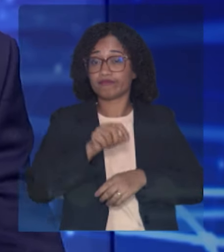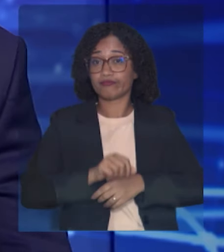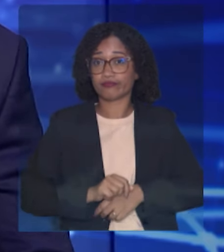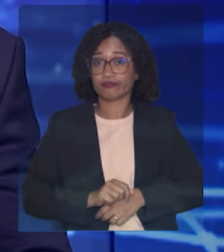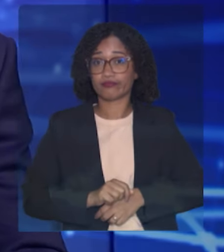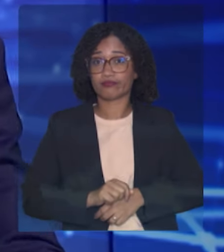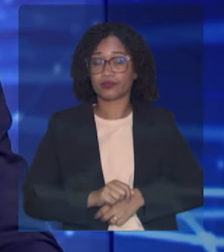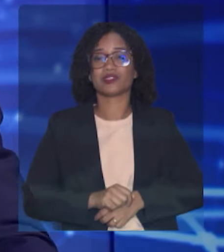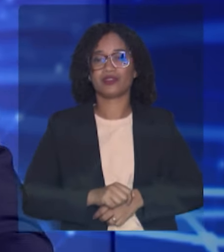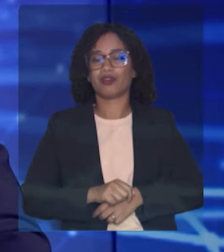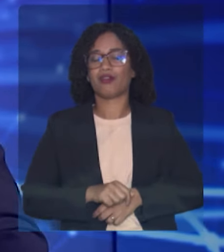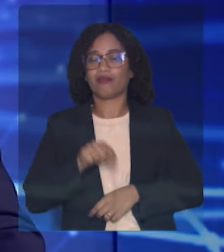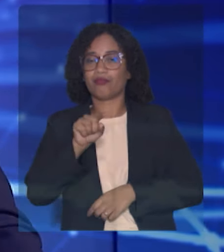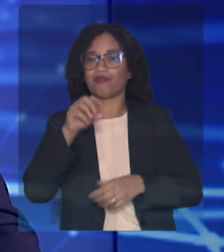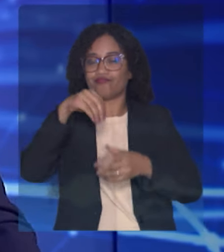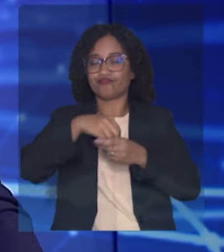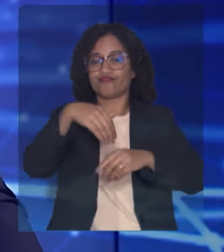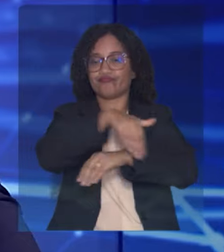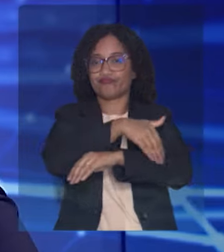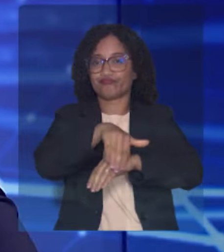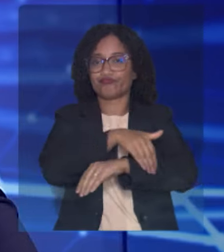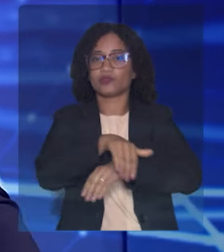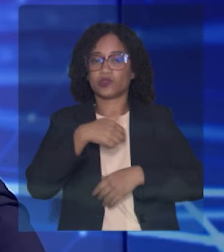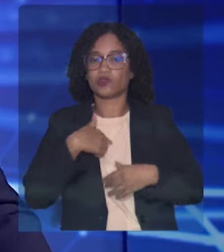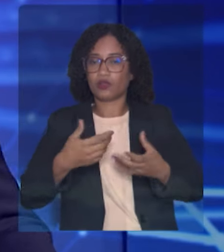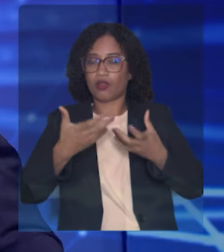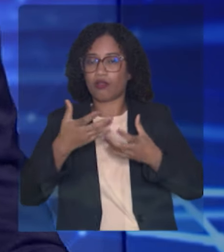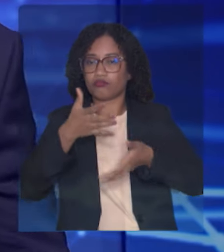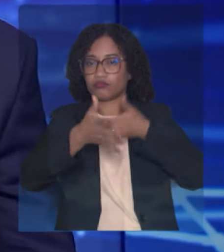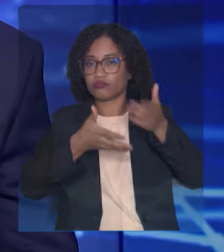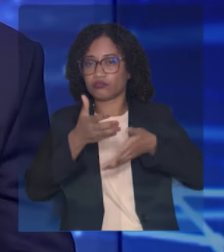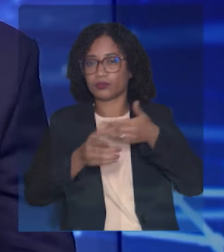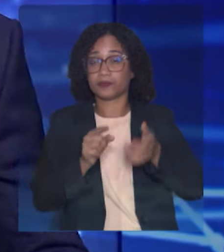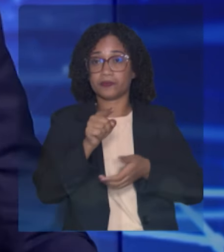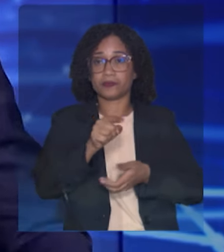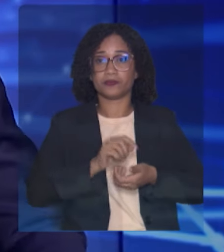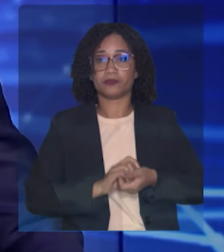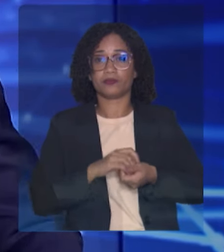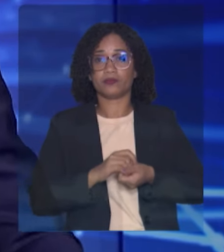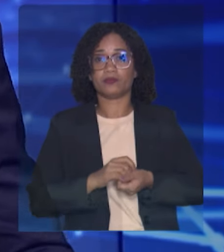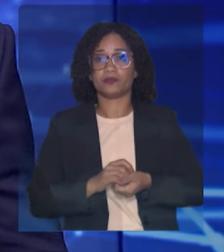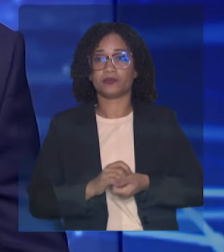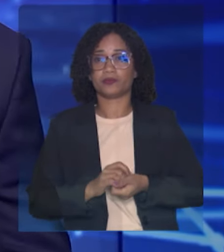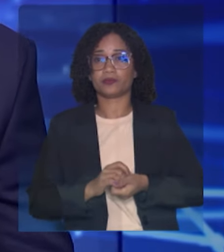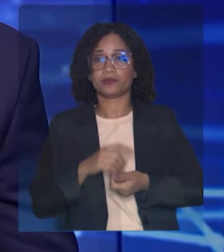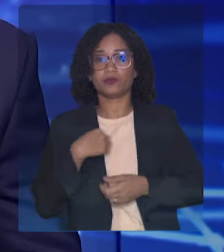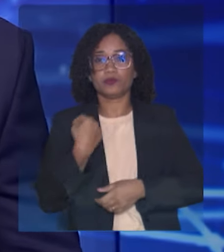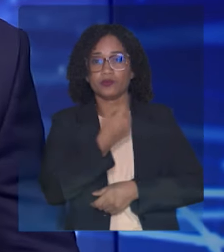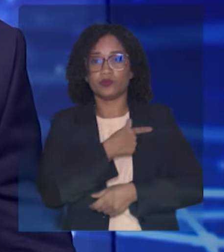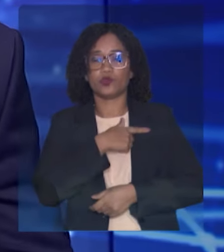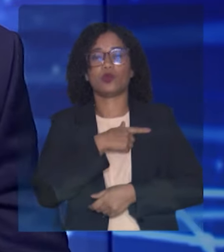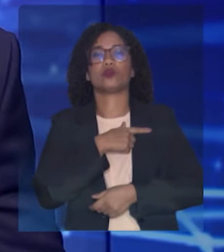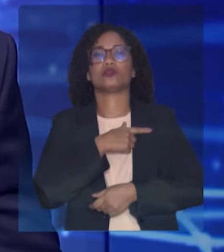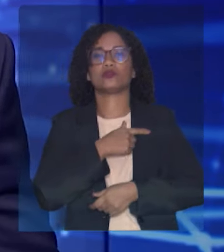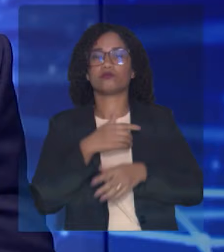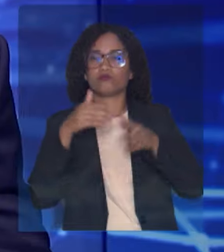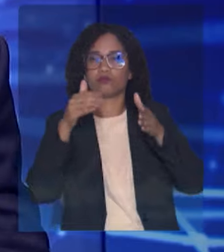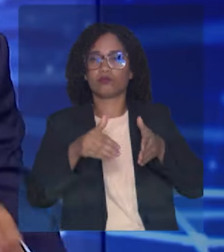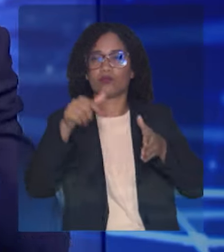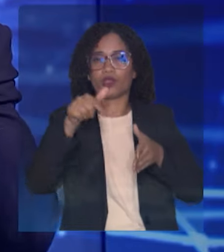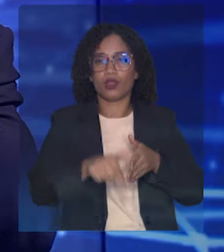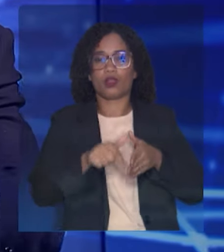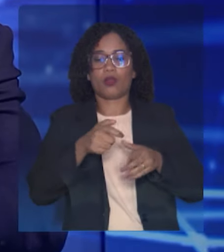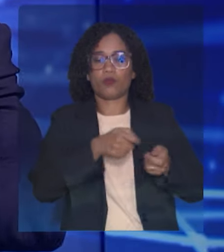você que eu quero me dirigir. Quando nós chegamos para governar essa cidade deixada por eles, Salvador tinha apenas